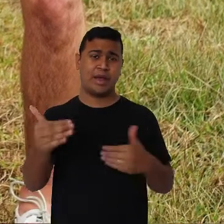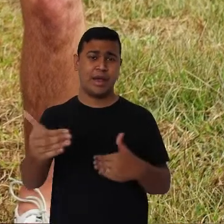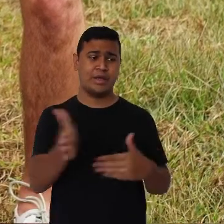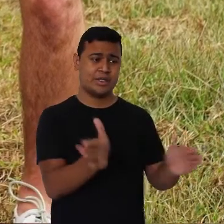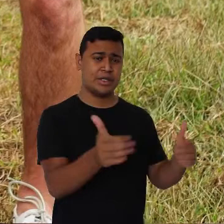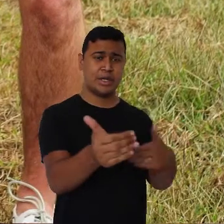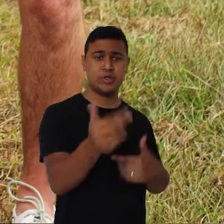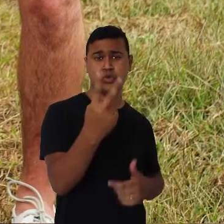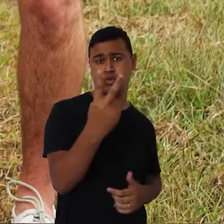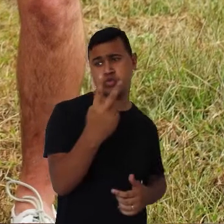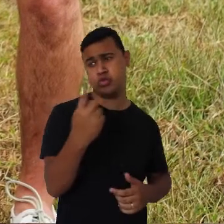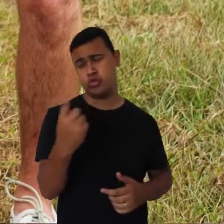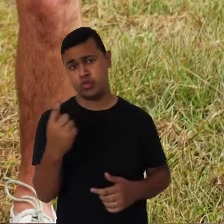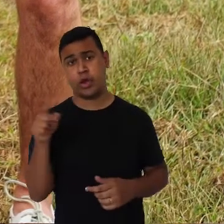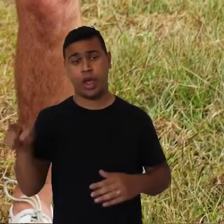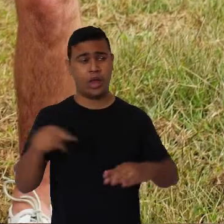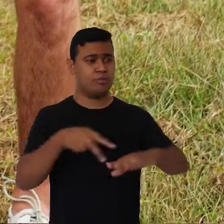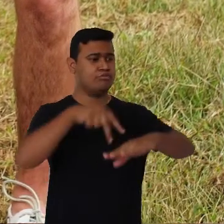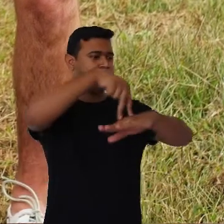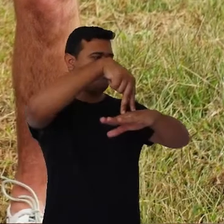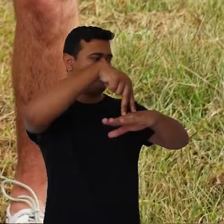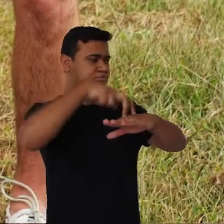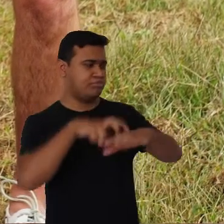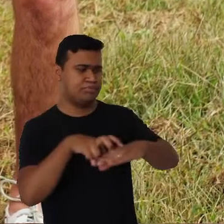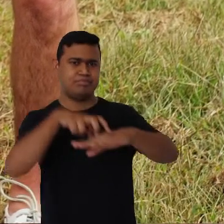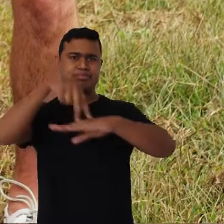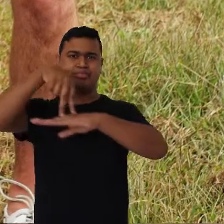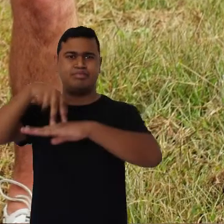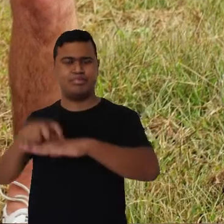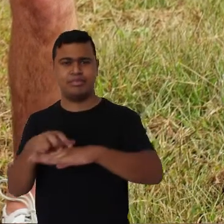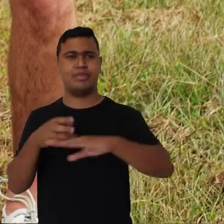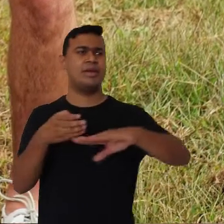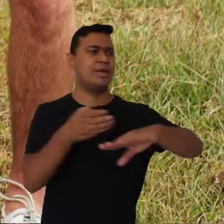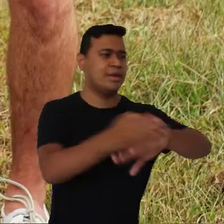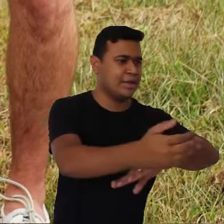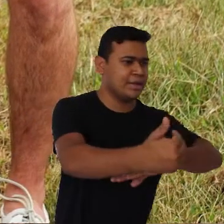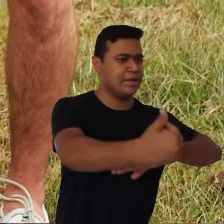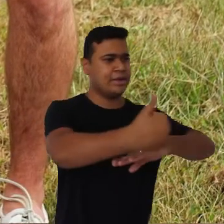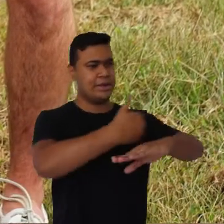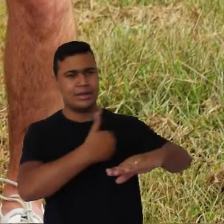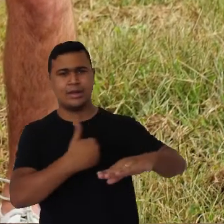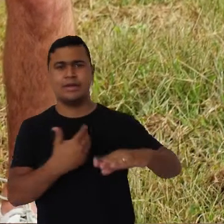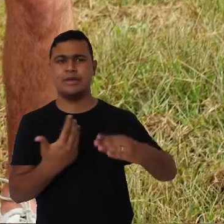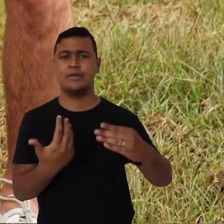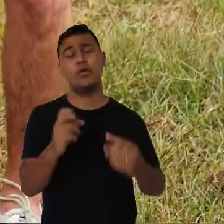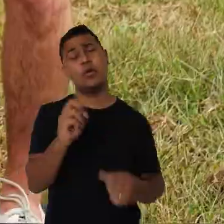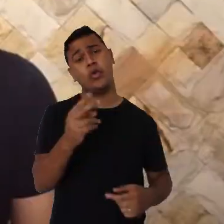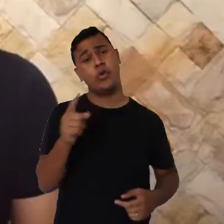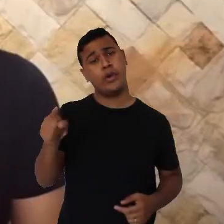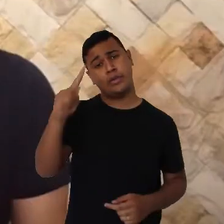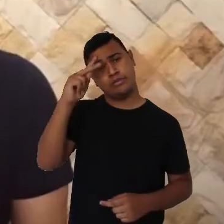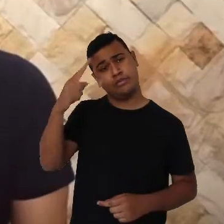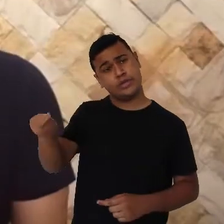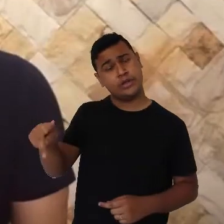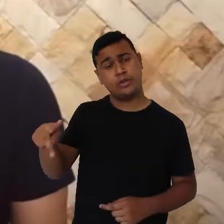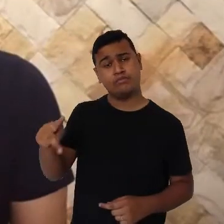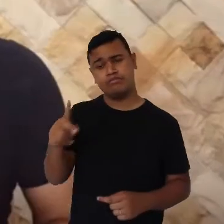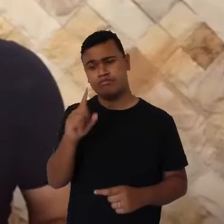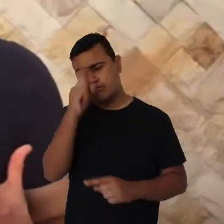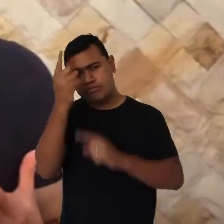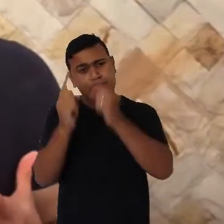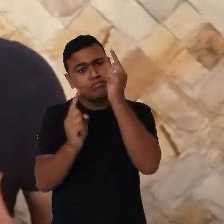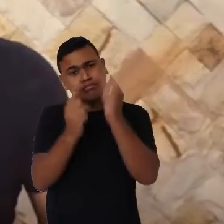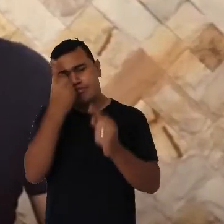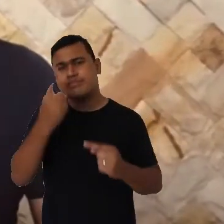para que a criança possa subir e descer, entrar e sair, ou até mesmo inventar brincadeiras com essas caixas.